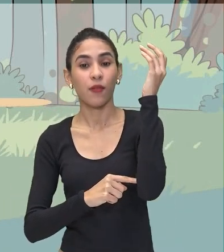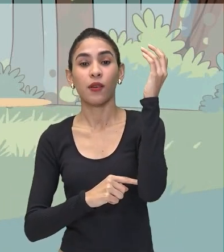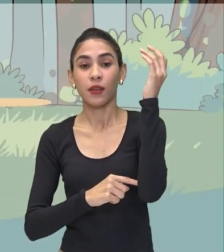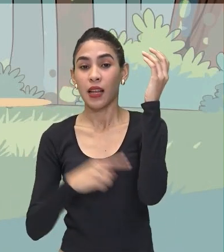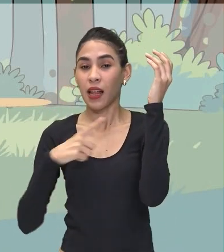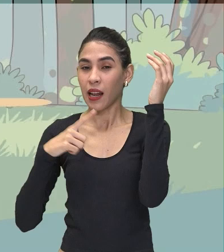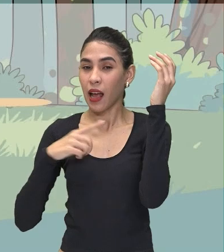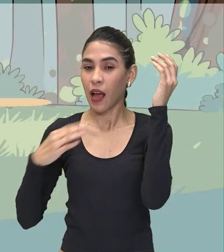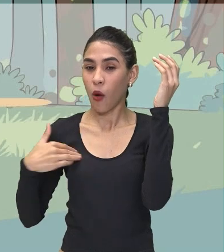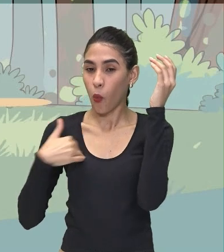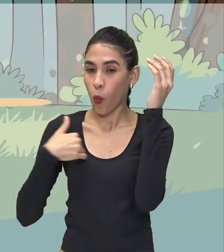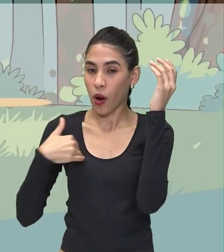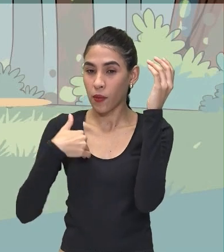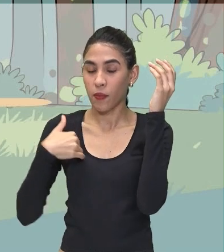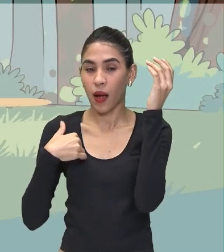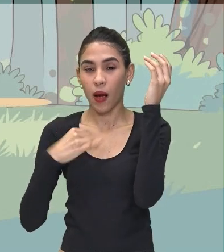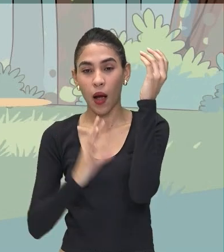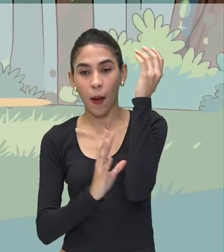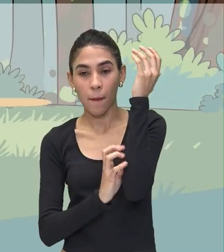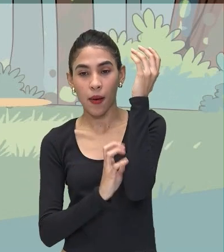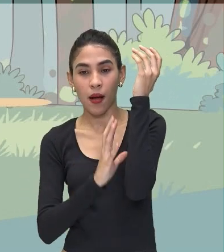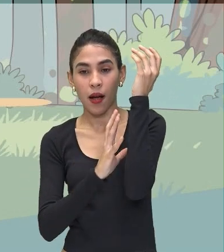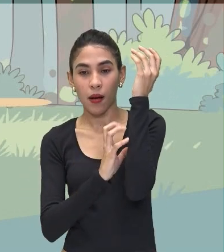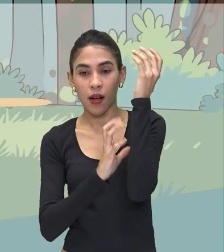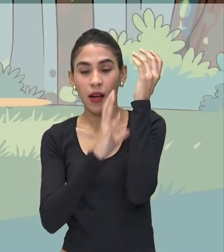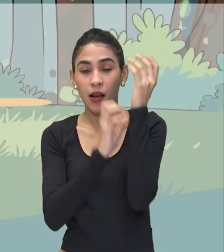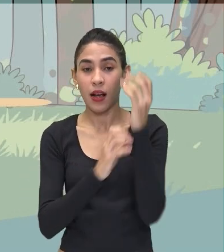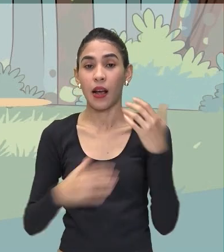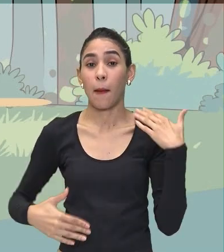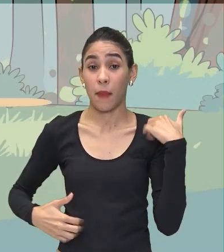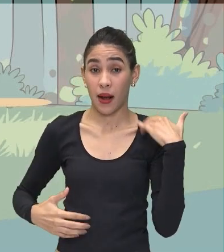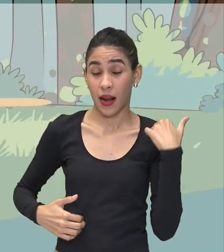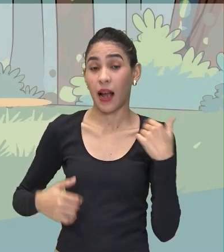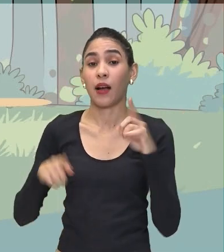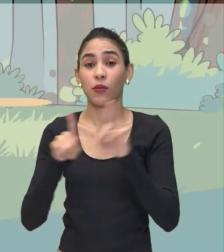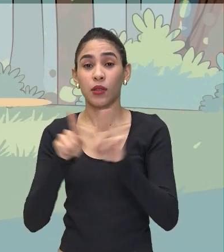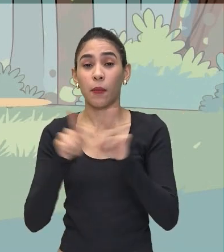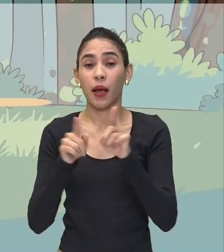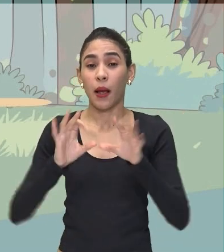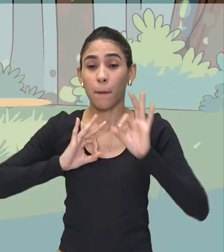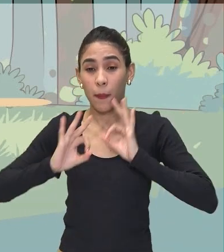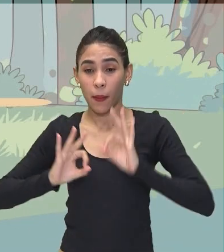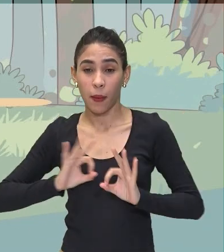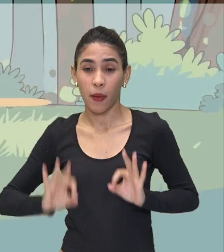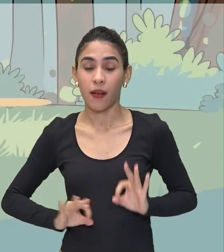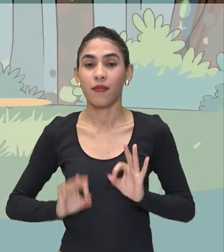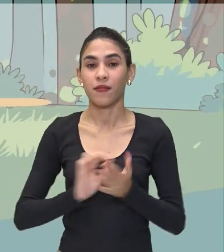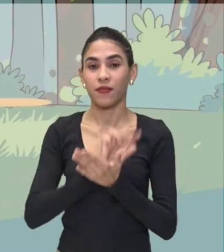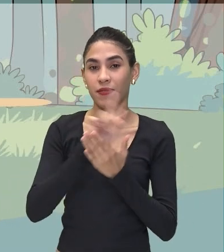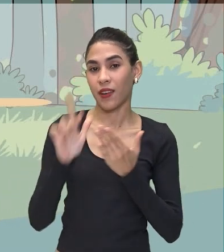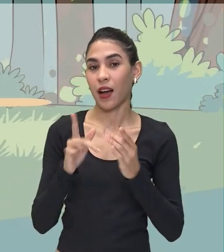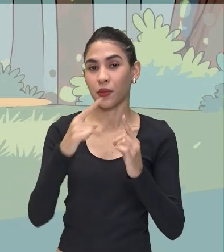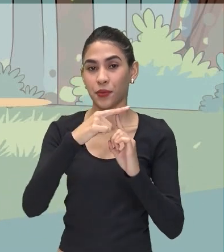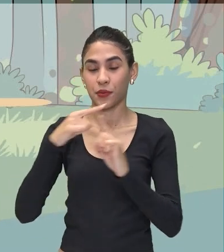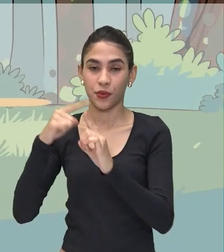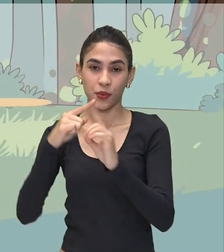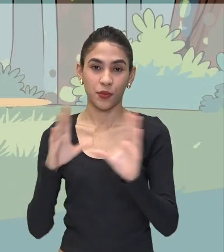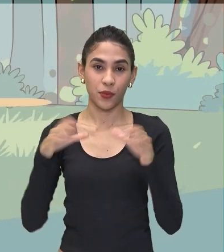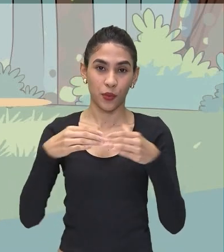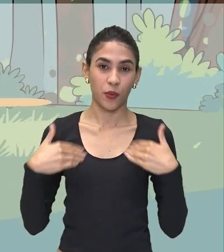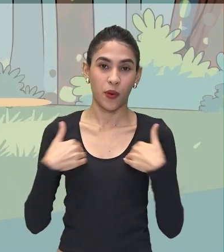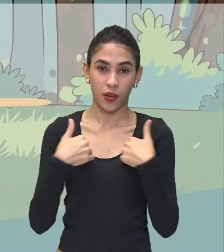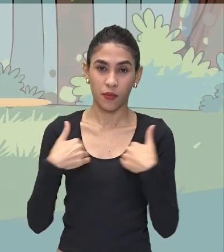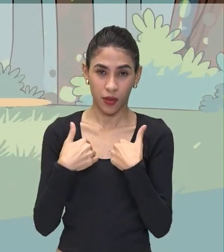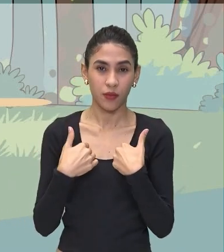Observamos o bicho preguiça O macaco, a capivara, a onça Então a gente vê essa grande diversidade Que é